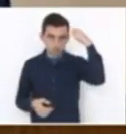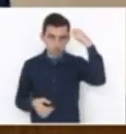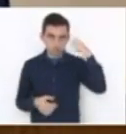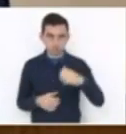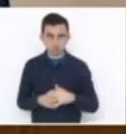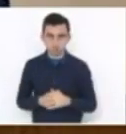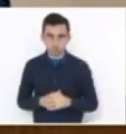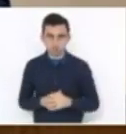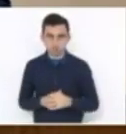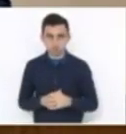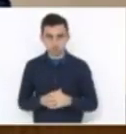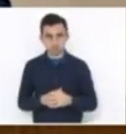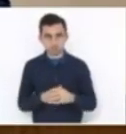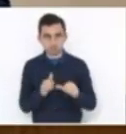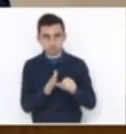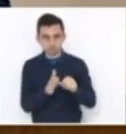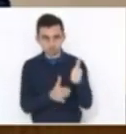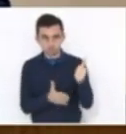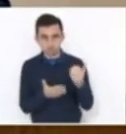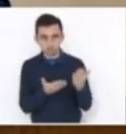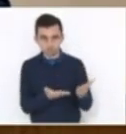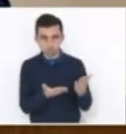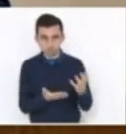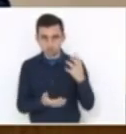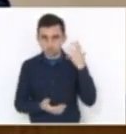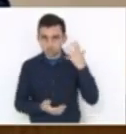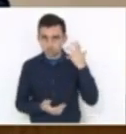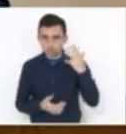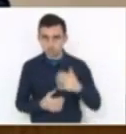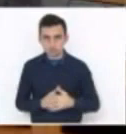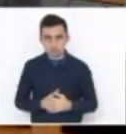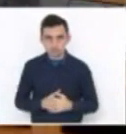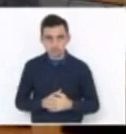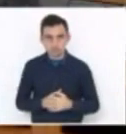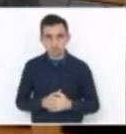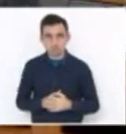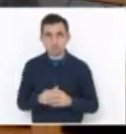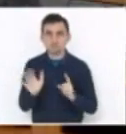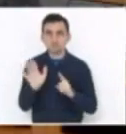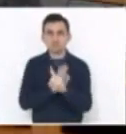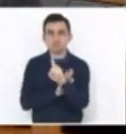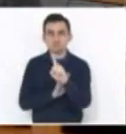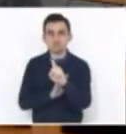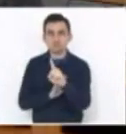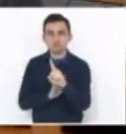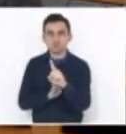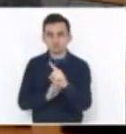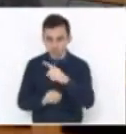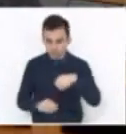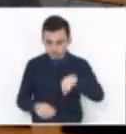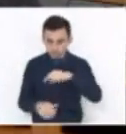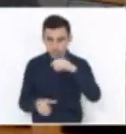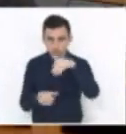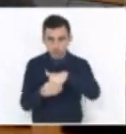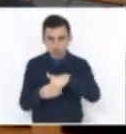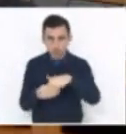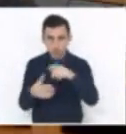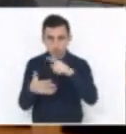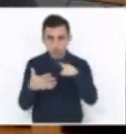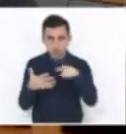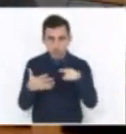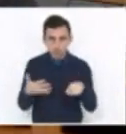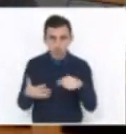dando preferência... A minha pergunta, senhor presidente, nós vamos votar o destaque do deputado